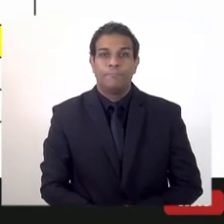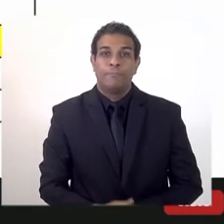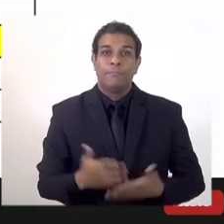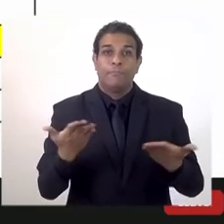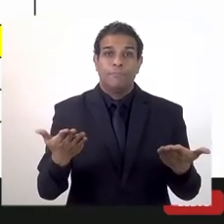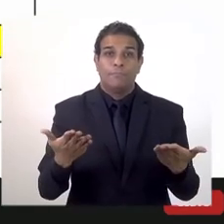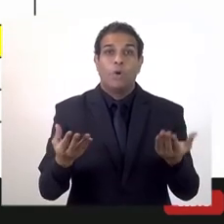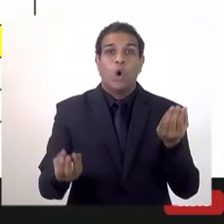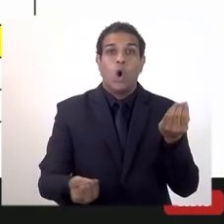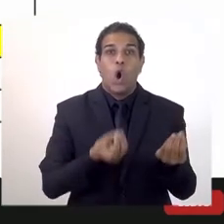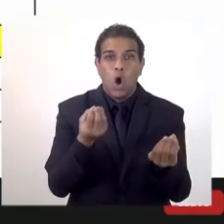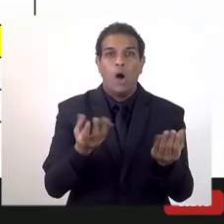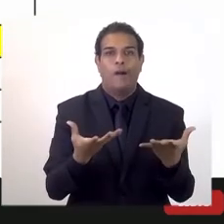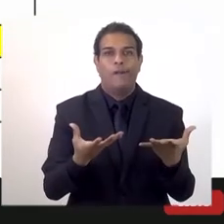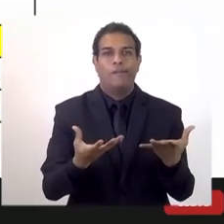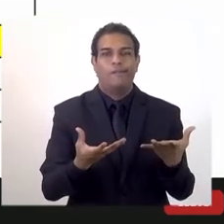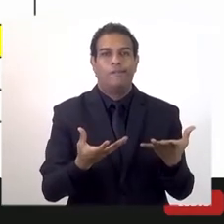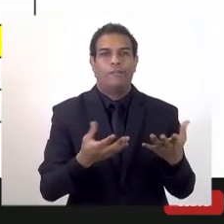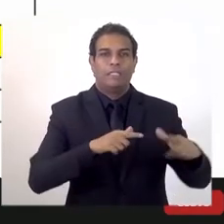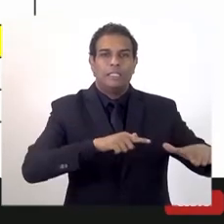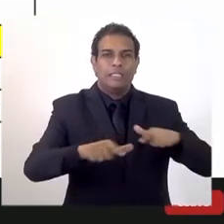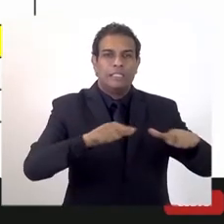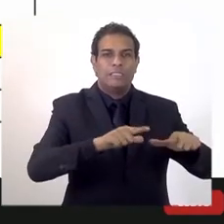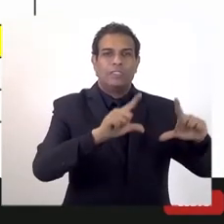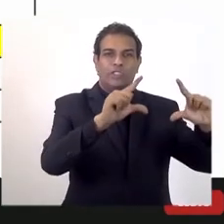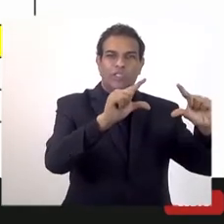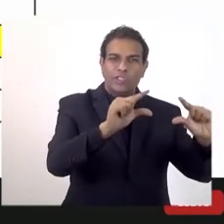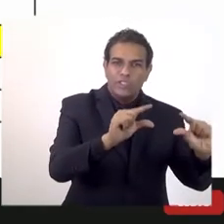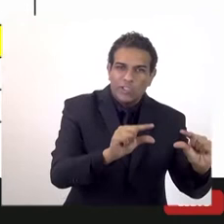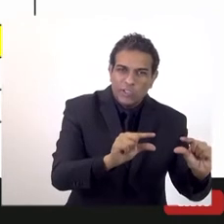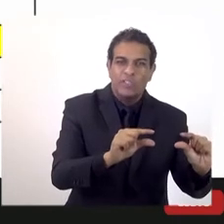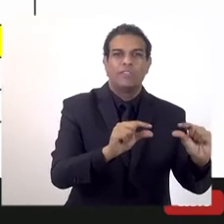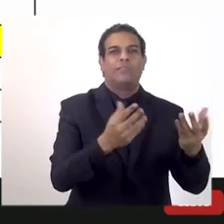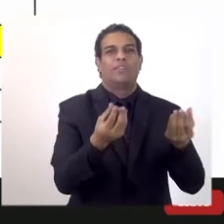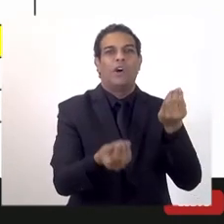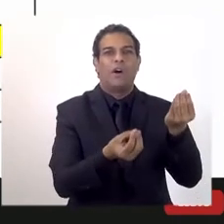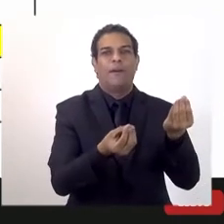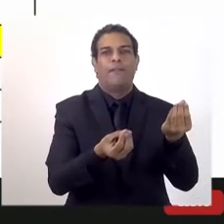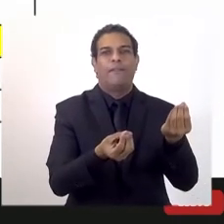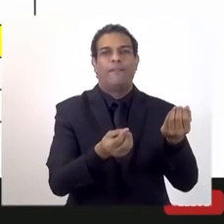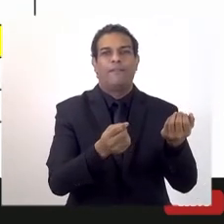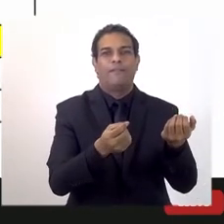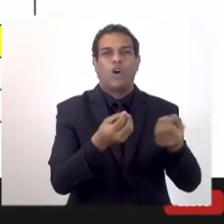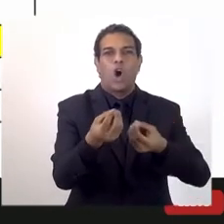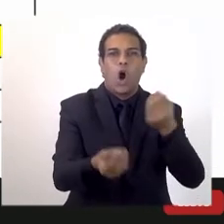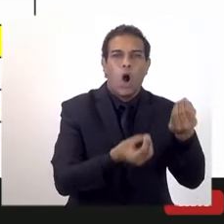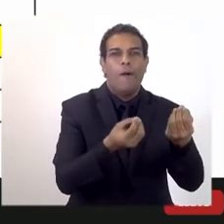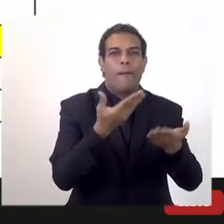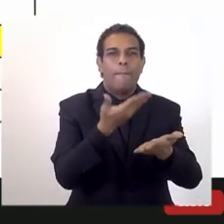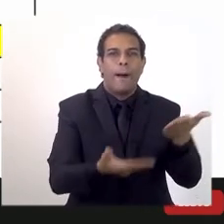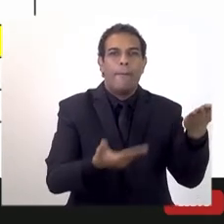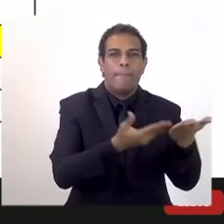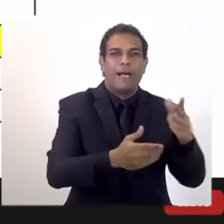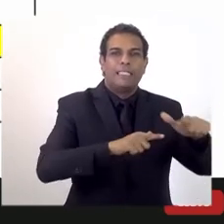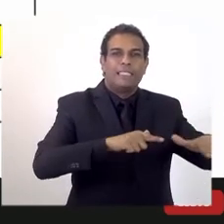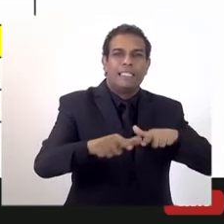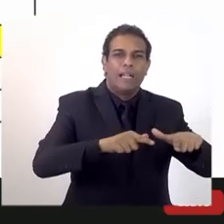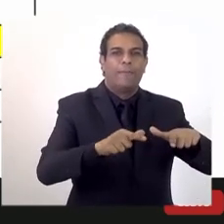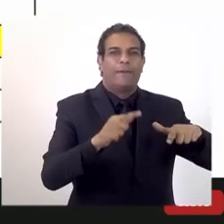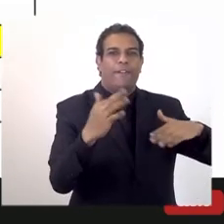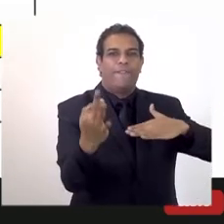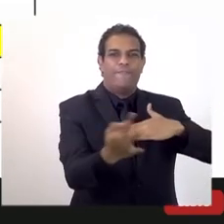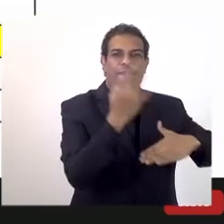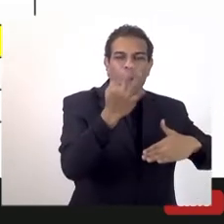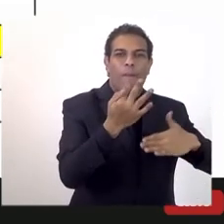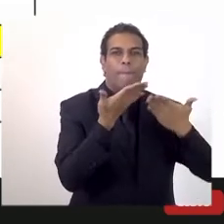Enquanto a gente tem uma taxa de desemprego pela PNAT, que tem uma metodologia diferente do Cajete, aí pega emprego formal, informal, e aí